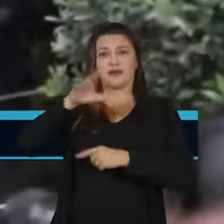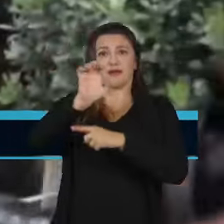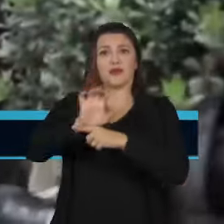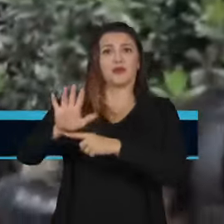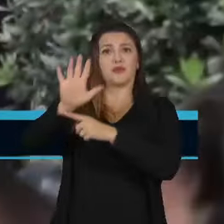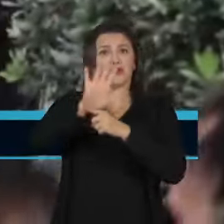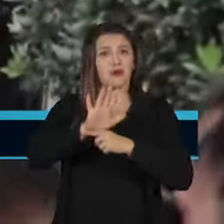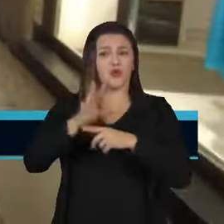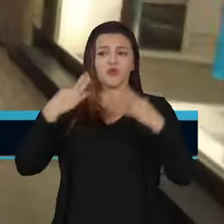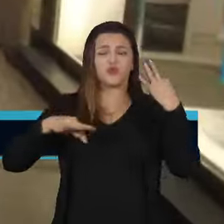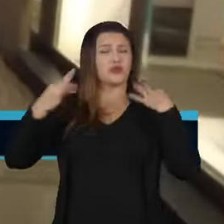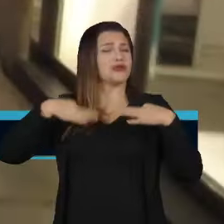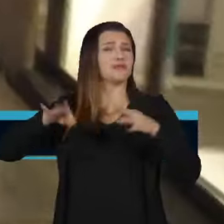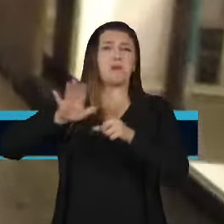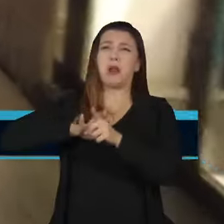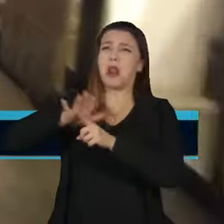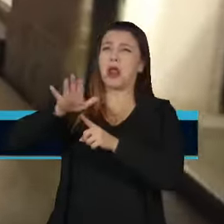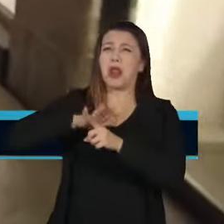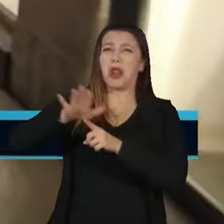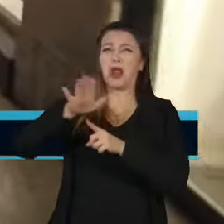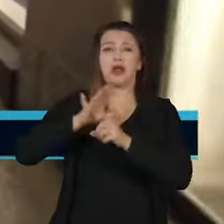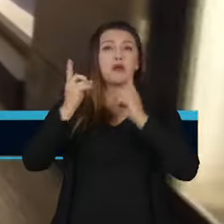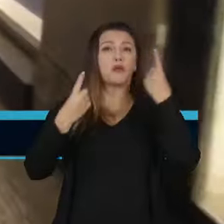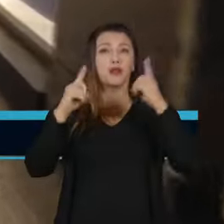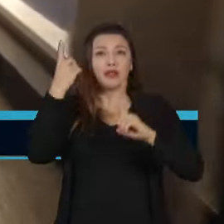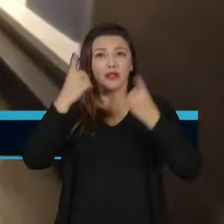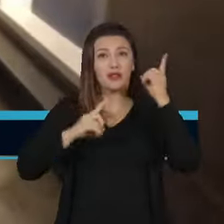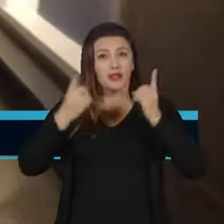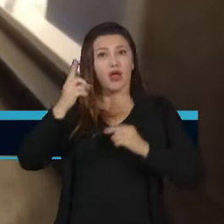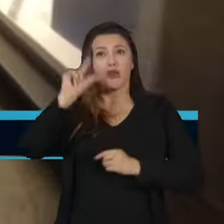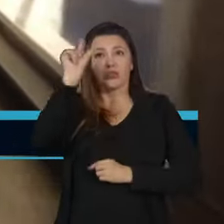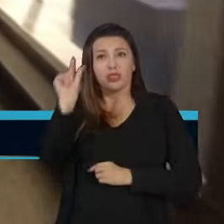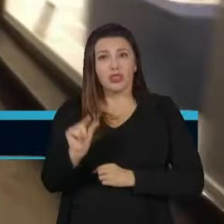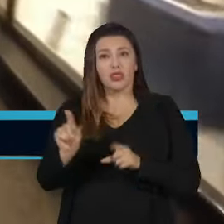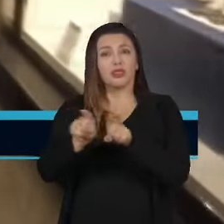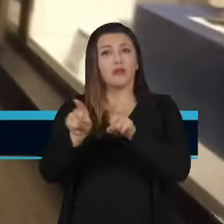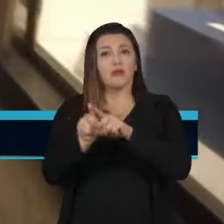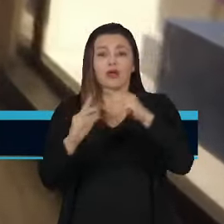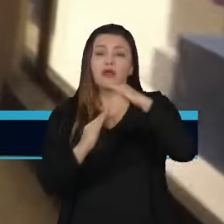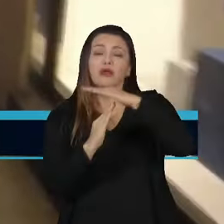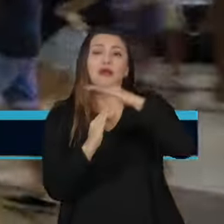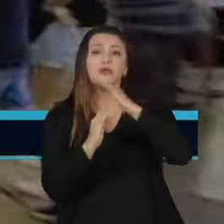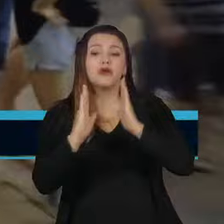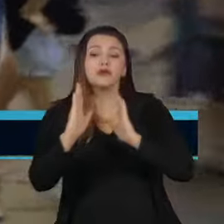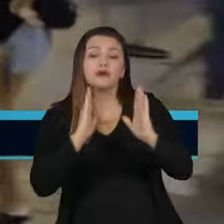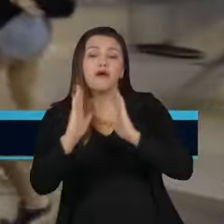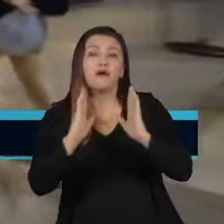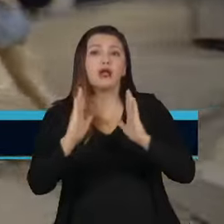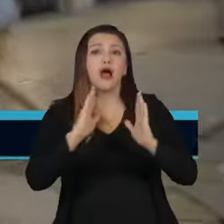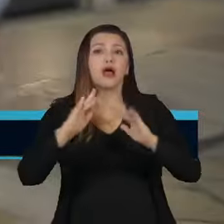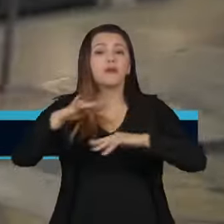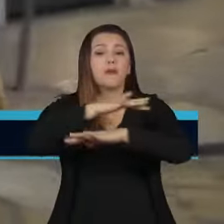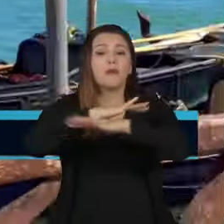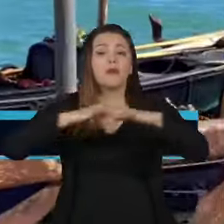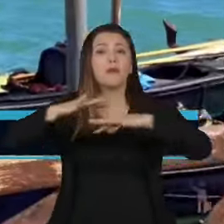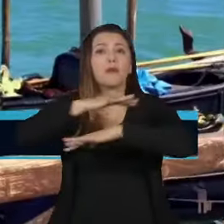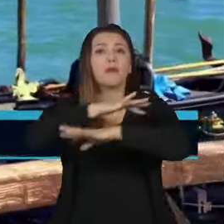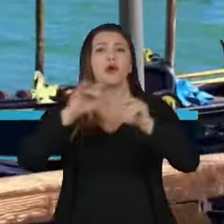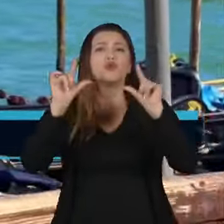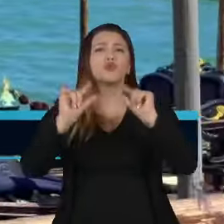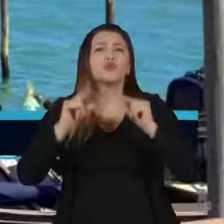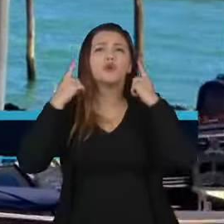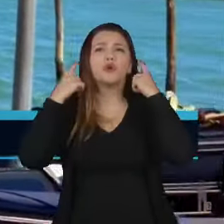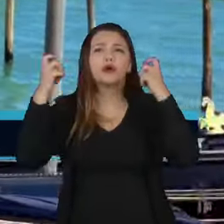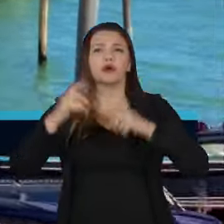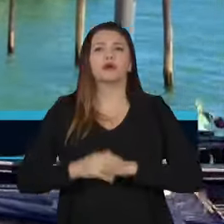turismo excessivo. Milão, na Itália, tem feito restrições aos horários de circulação de visitantes para diminuir o barulho noturno. Já